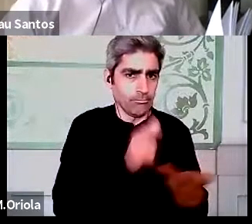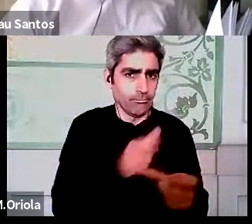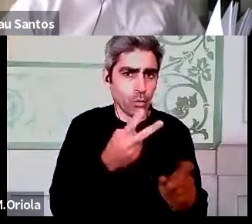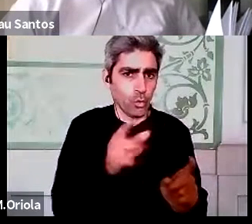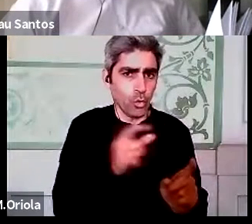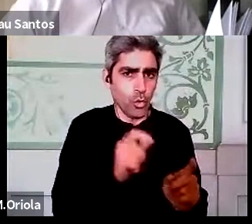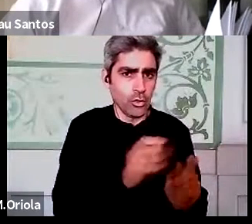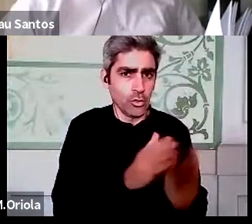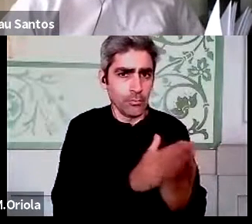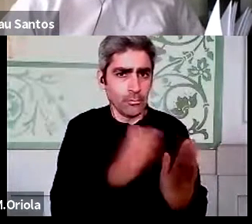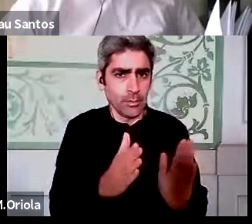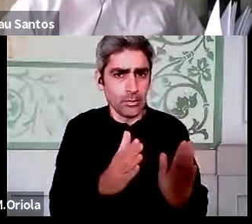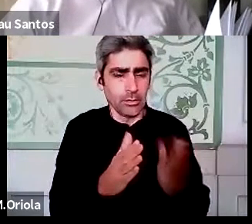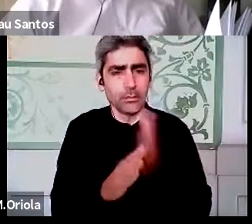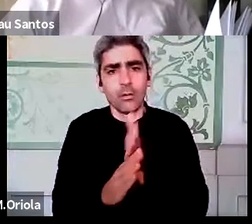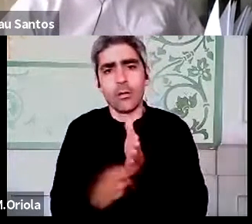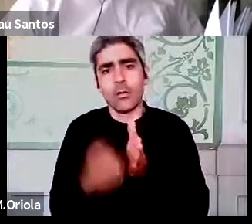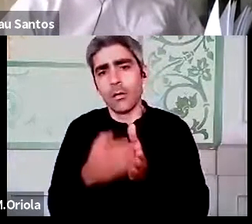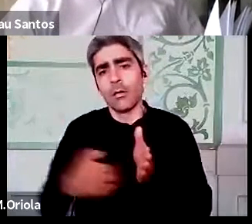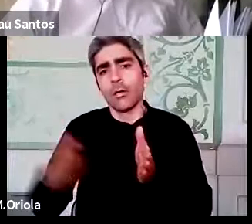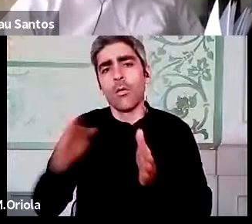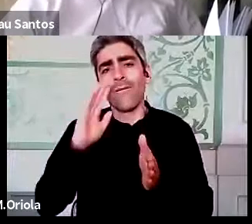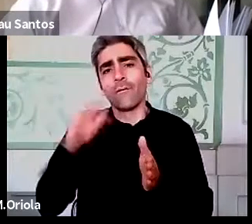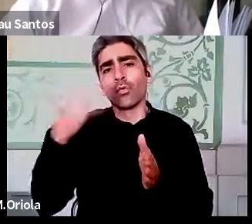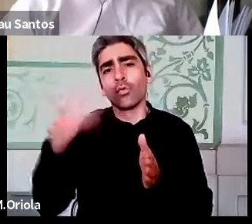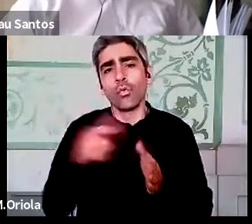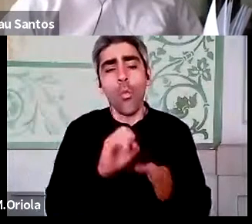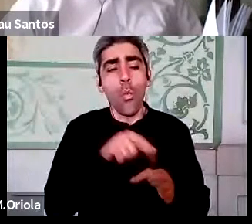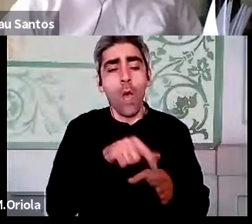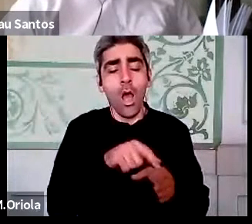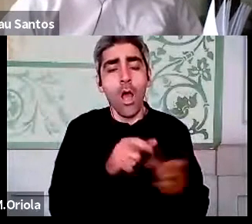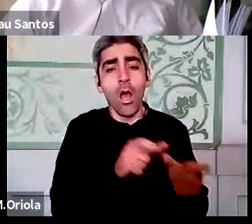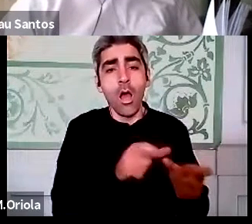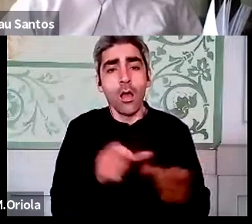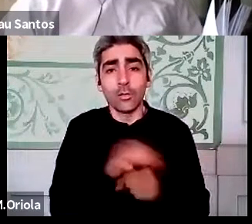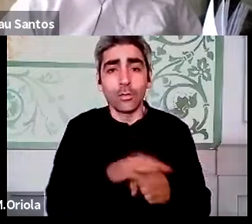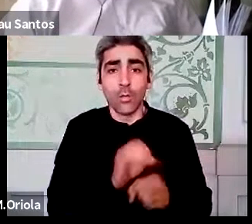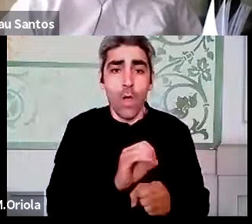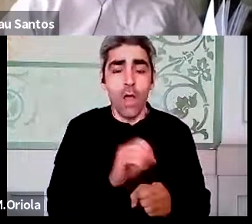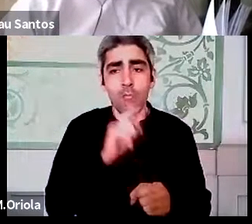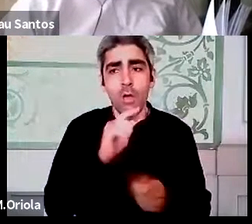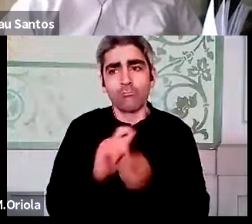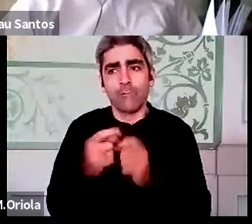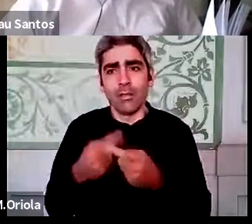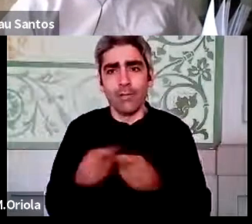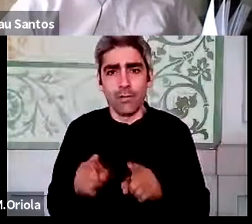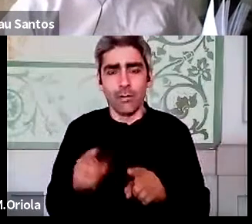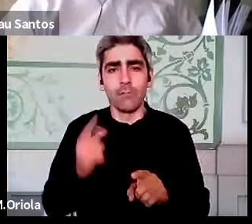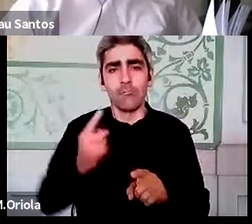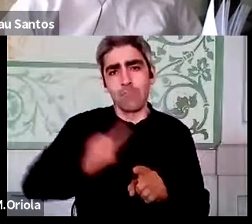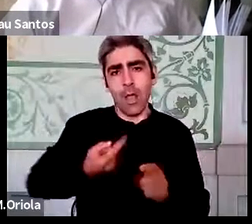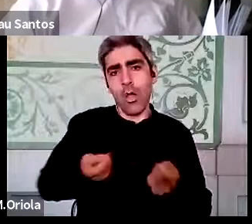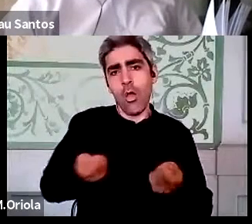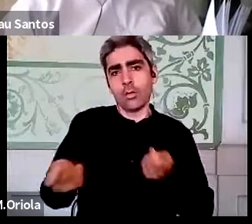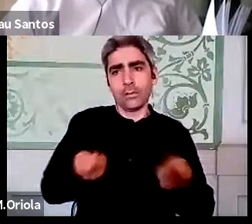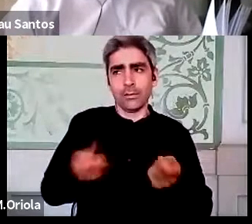e agora o futuro que se quer sem essa contingência, que é nós depois vamos ter que organizar alguns